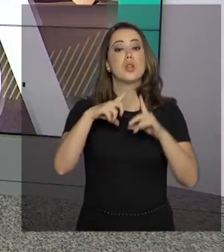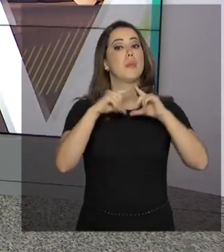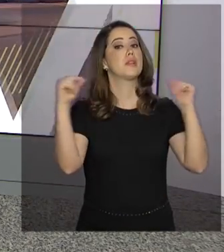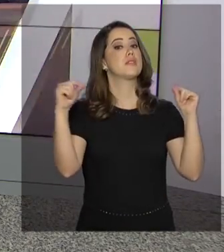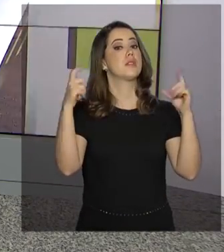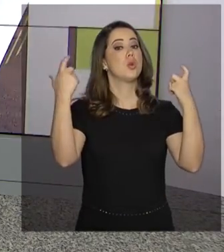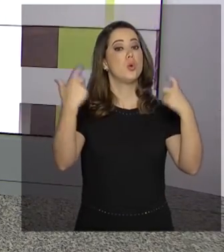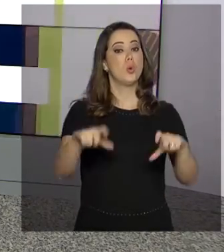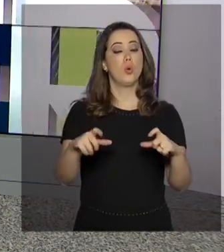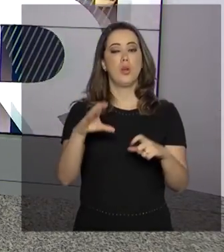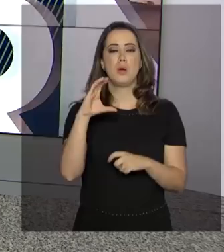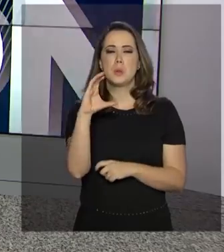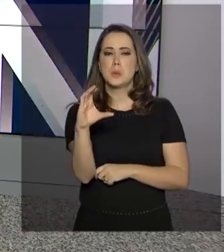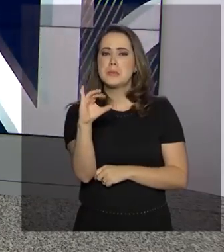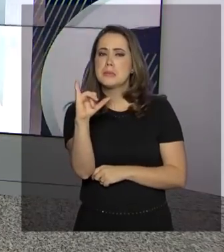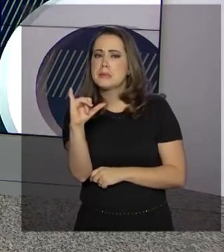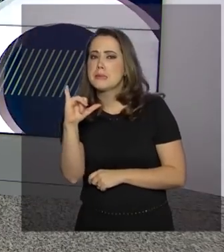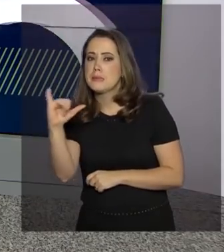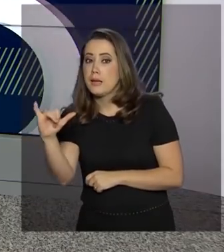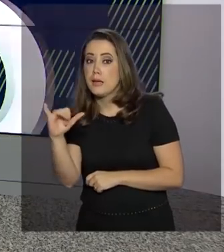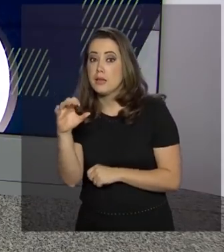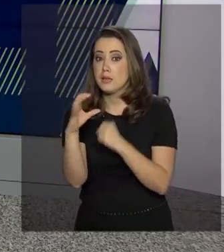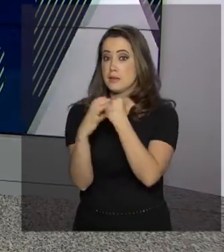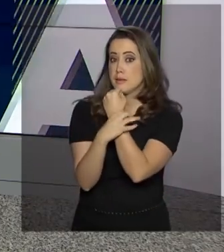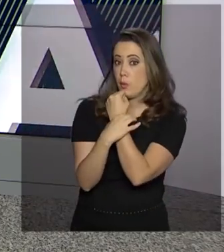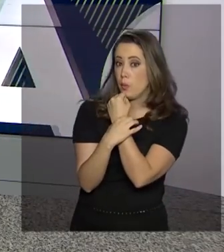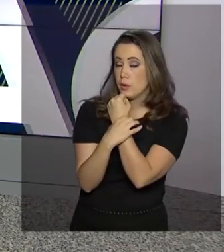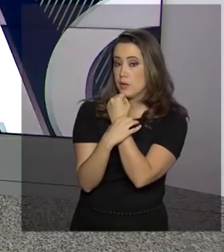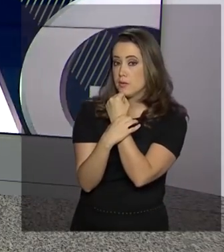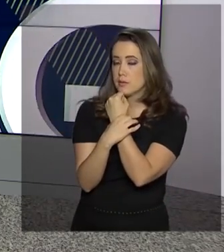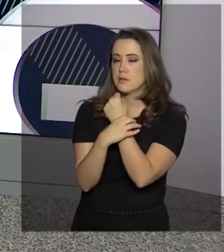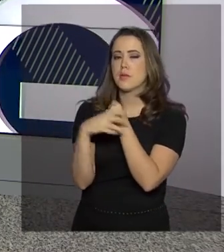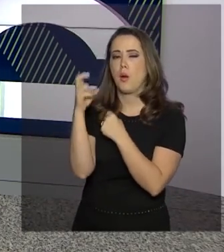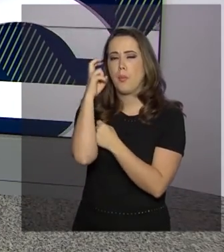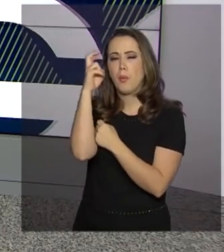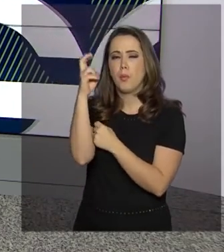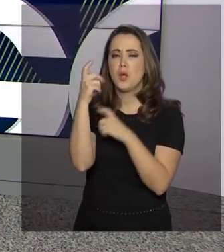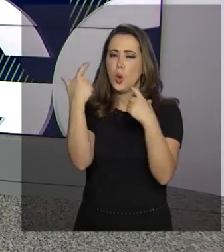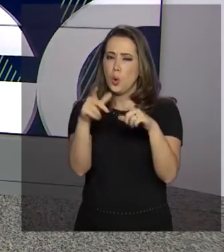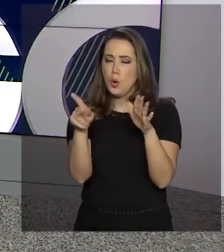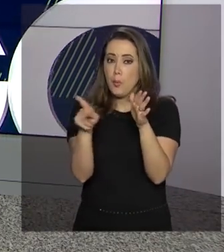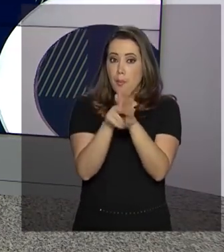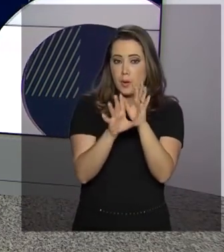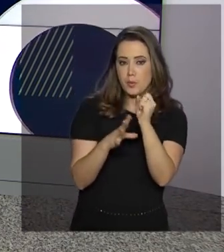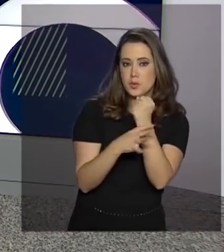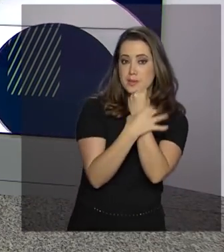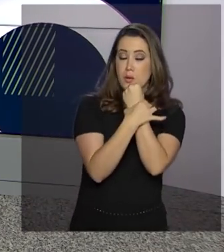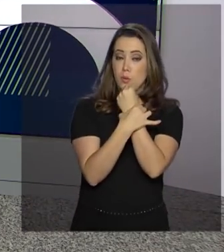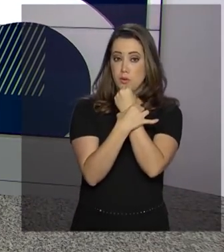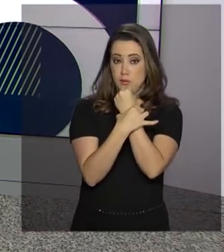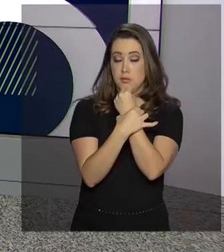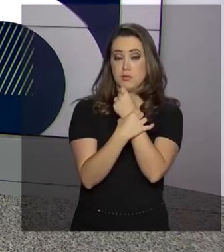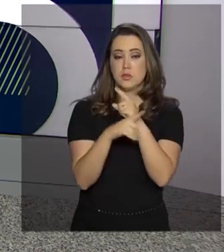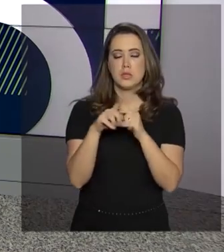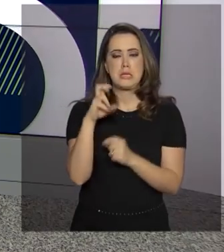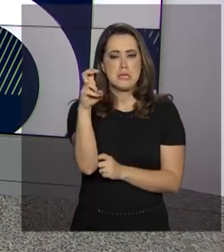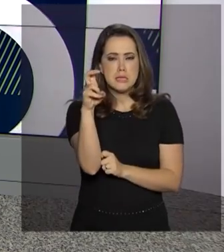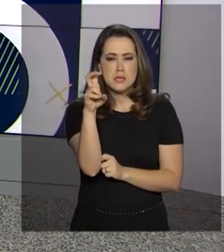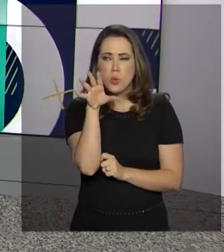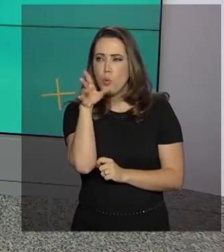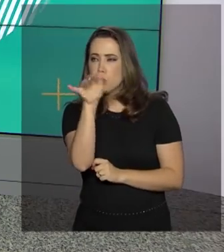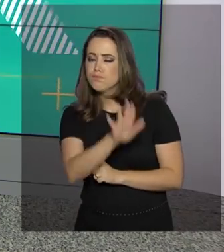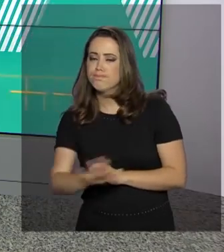o Centro Integrado de Inteligência de Segurança Pública Nacional. Ao todo, serão instaladas cinco unidades regionais no país,